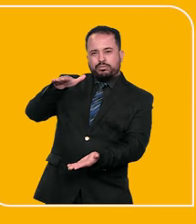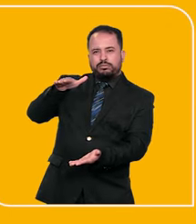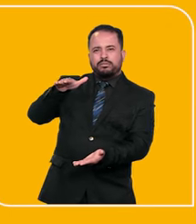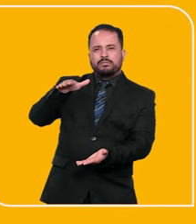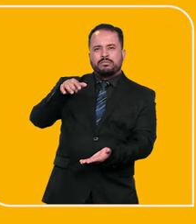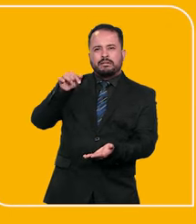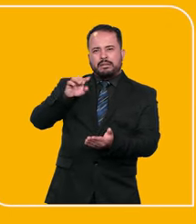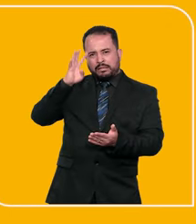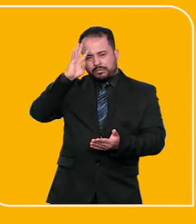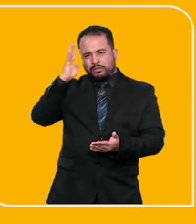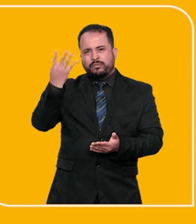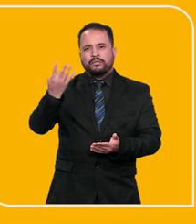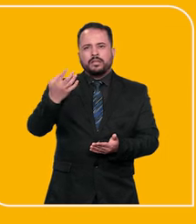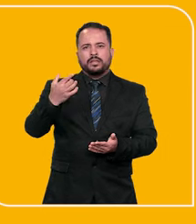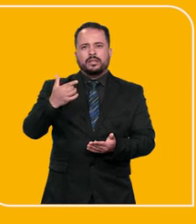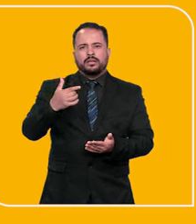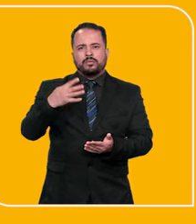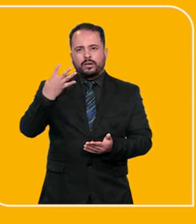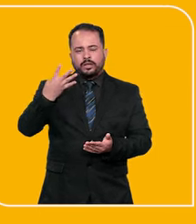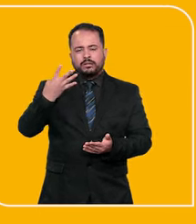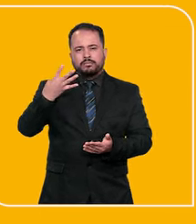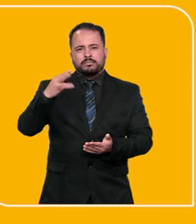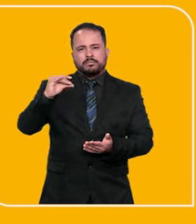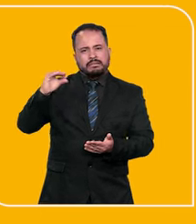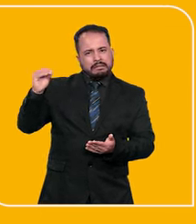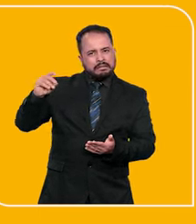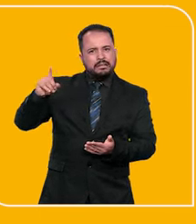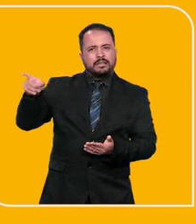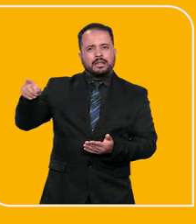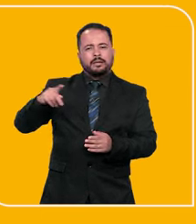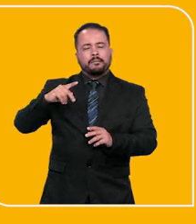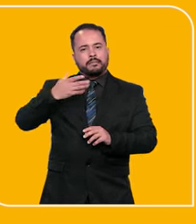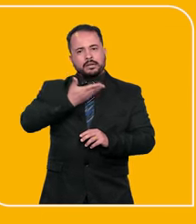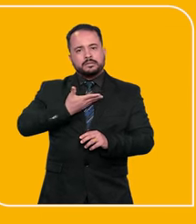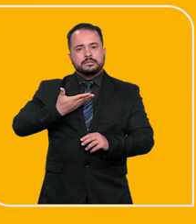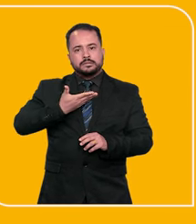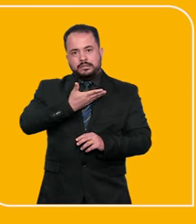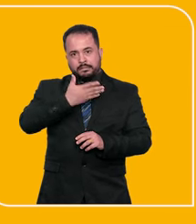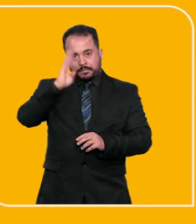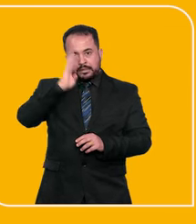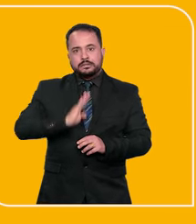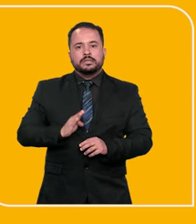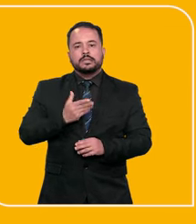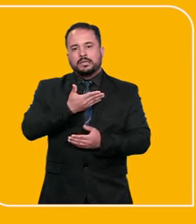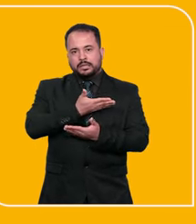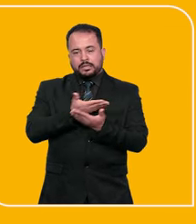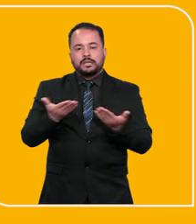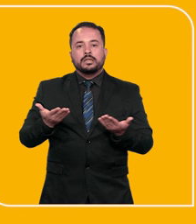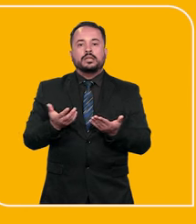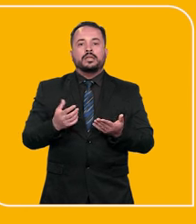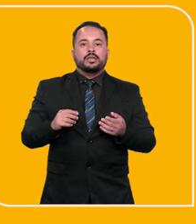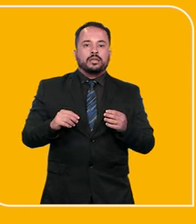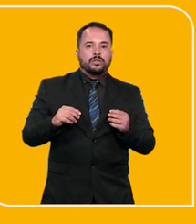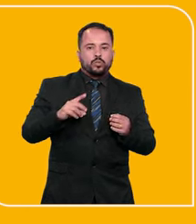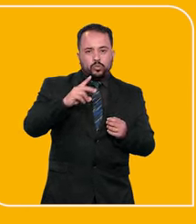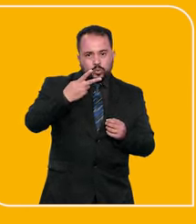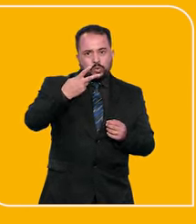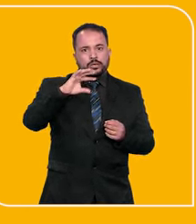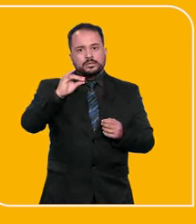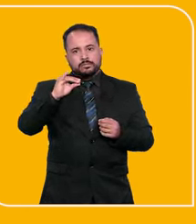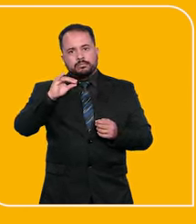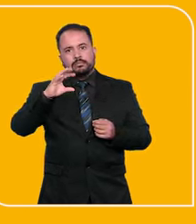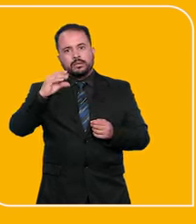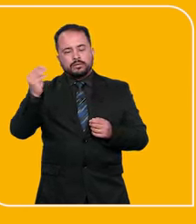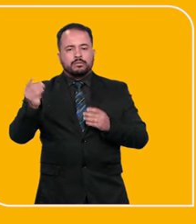mil demandas da população brasileira e em 2024, até o mês de junho o serviço já registrou quase 2